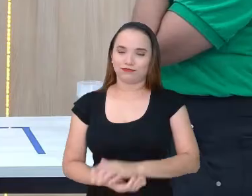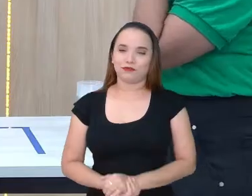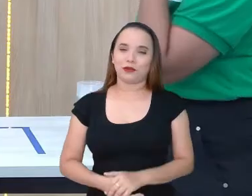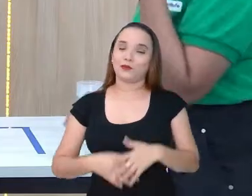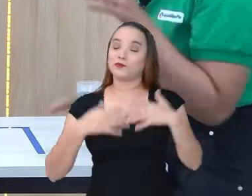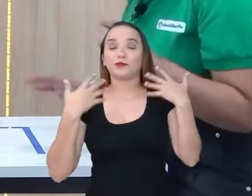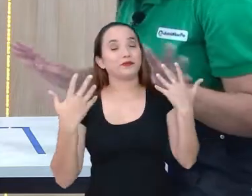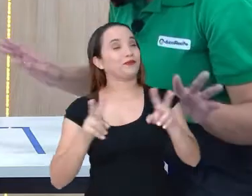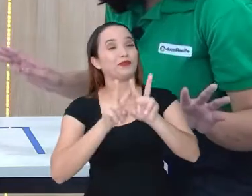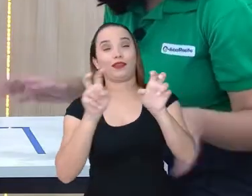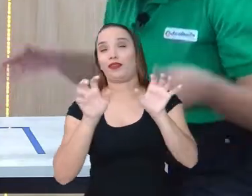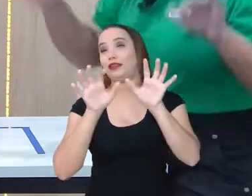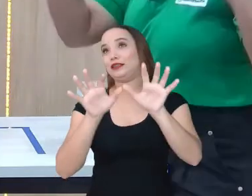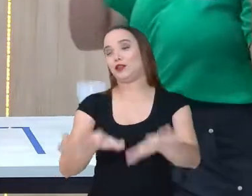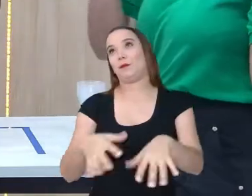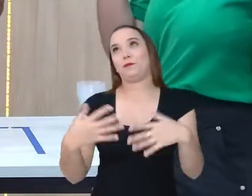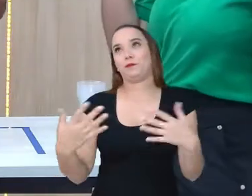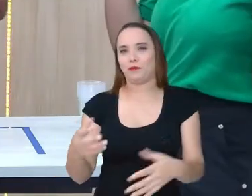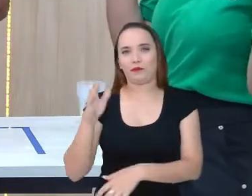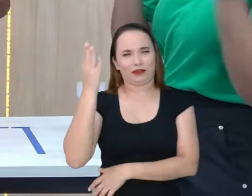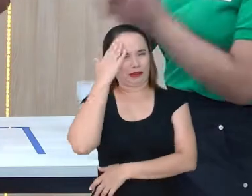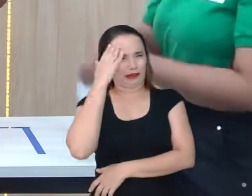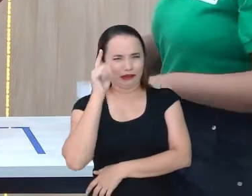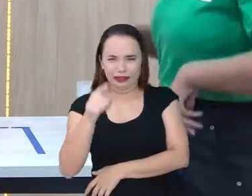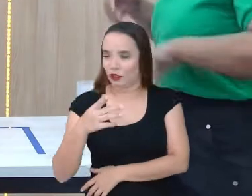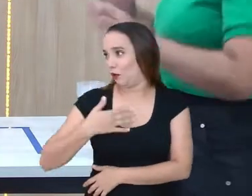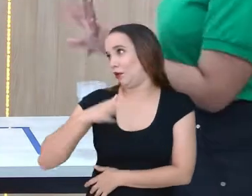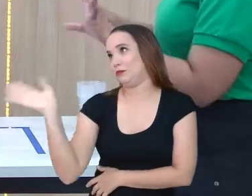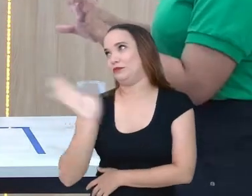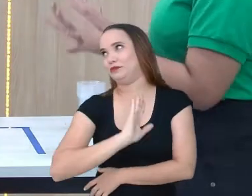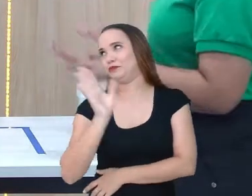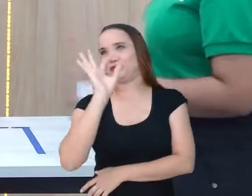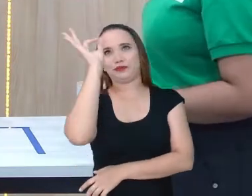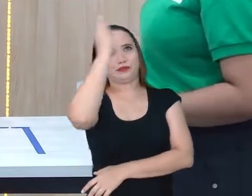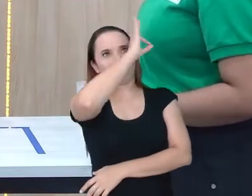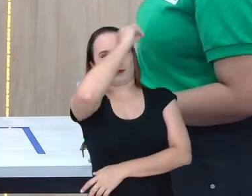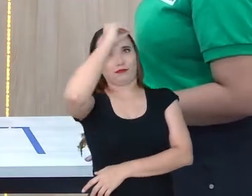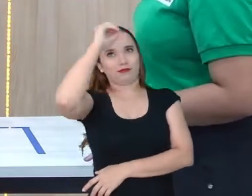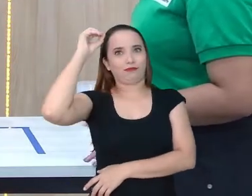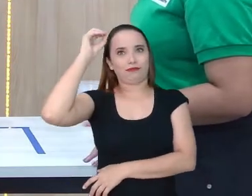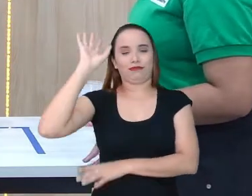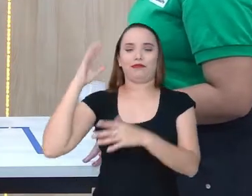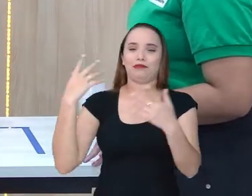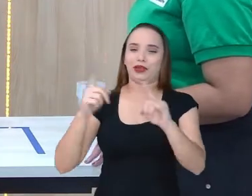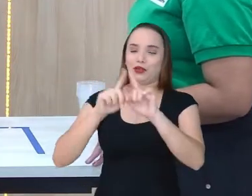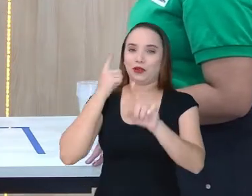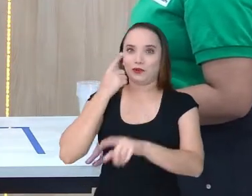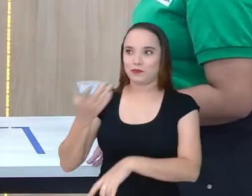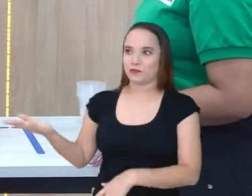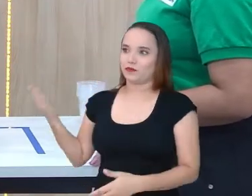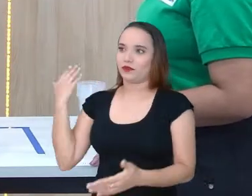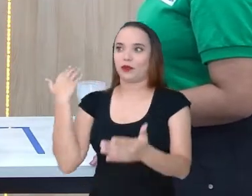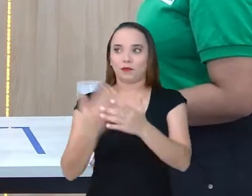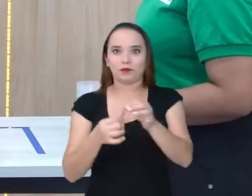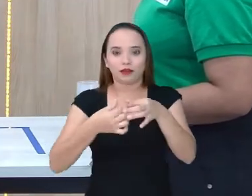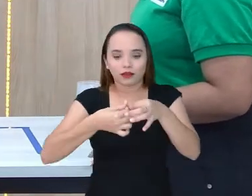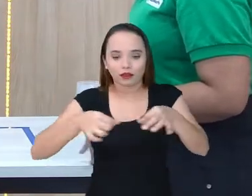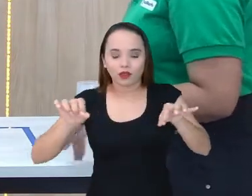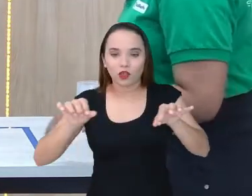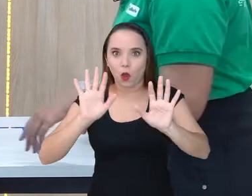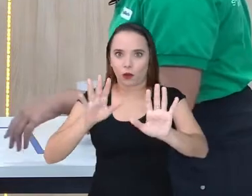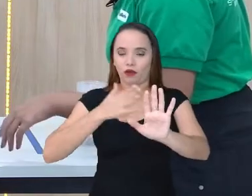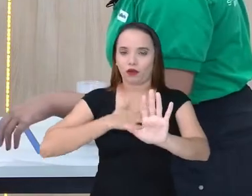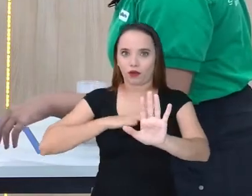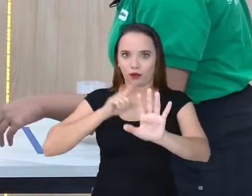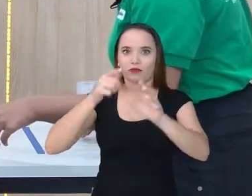É sobre isso, minha gente. Eu não entendi, mas a gente... Você vai entender. Ó, eu perdi a ponta, tá vendo? Tá vendo? Você vai entender agora,